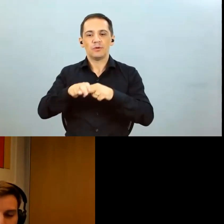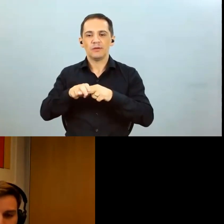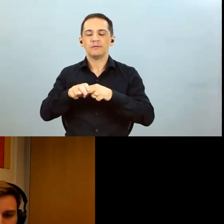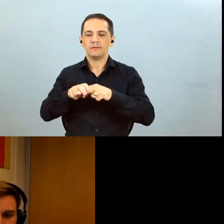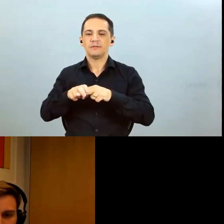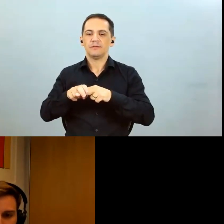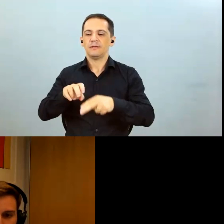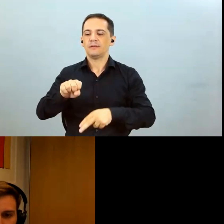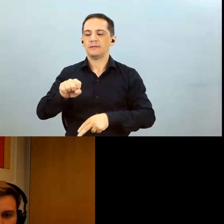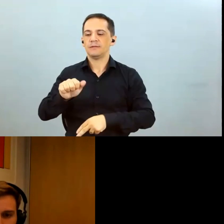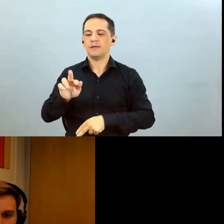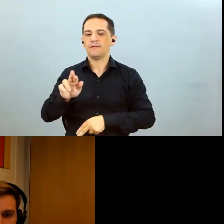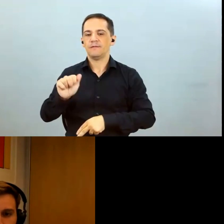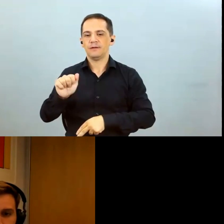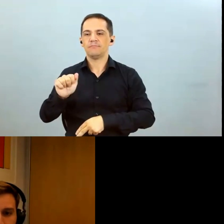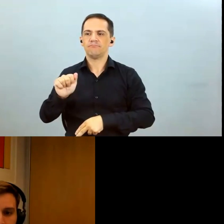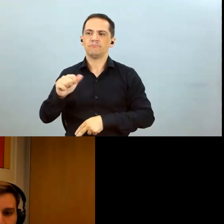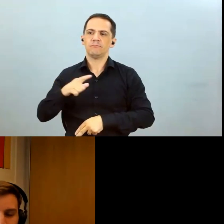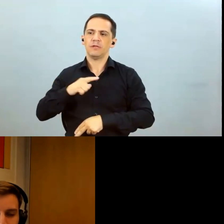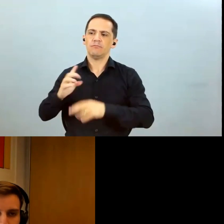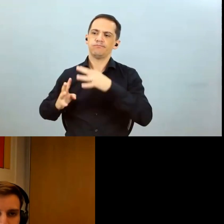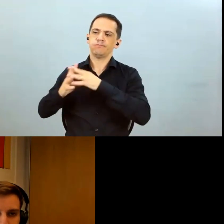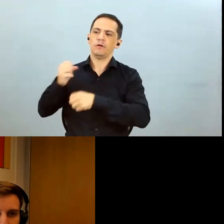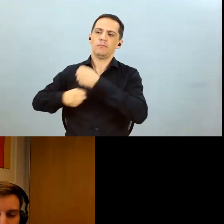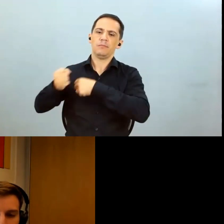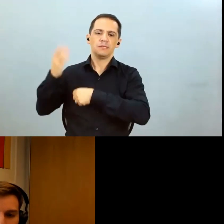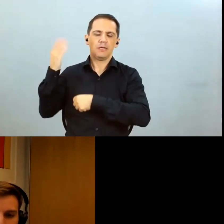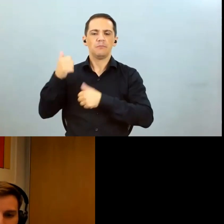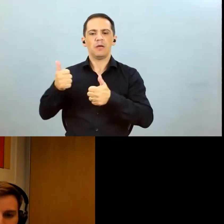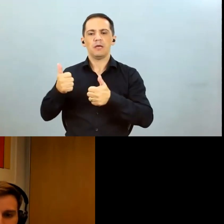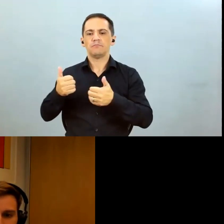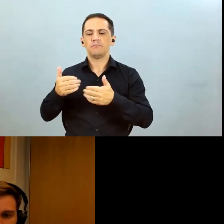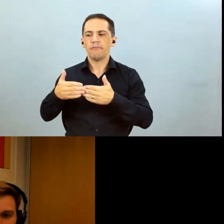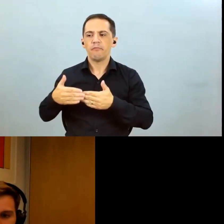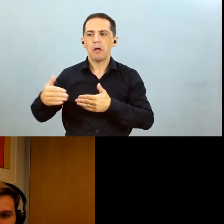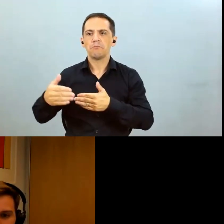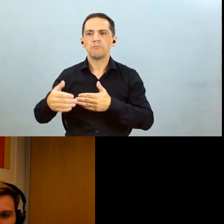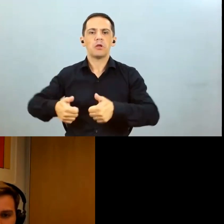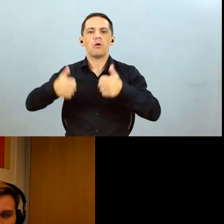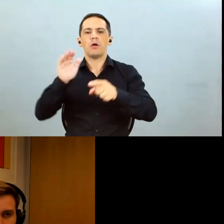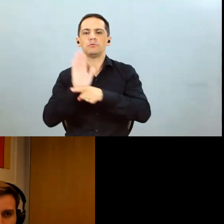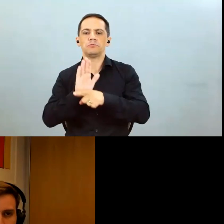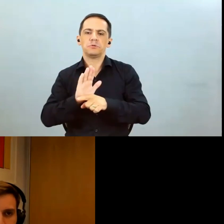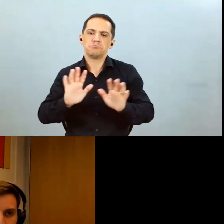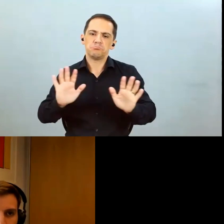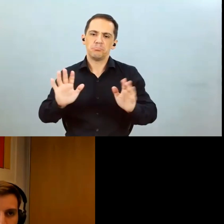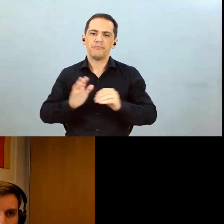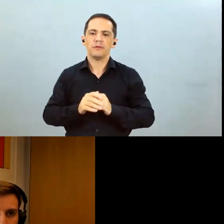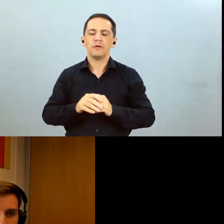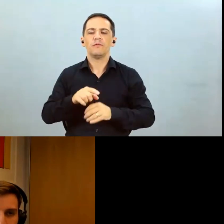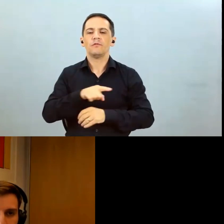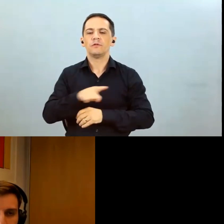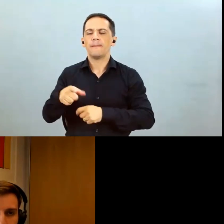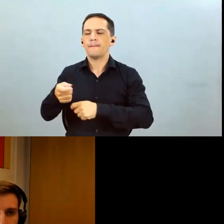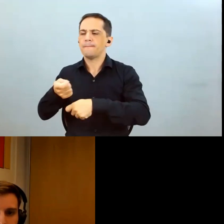não se resolve para o ano que vem para as próximas safras como é que isso tem impactado a companhia em questões de negociações iniciais tanto para